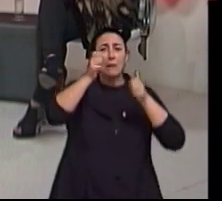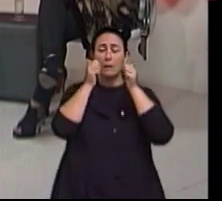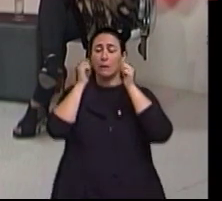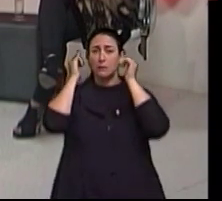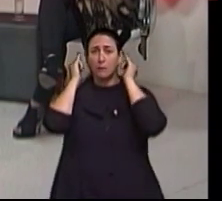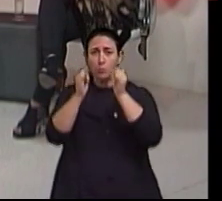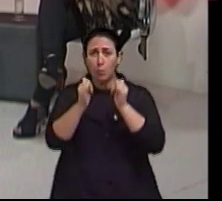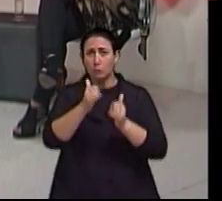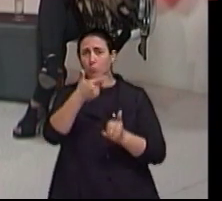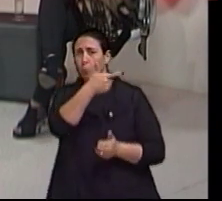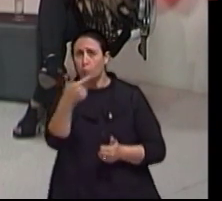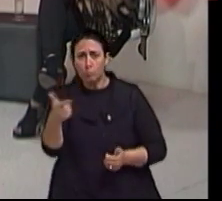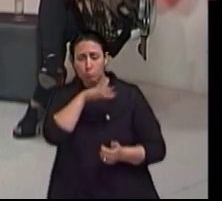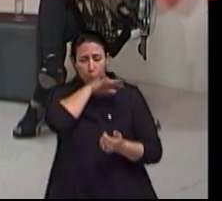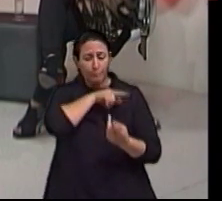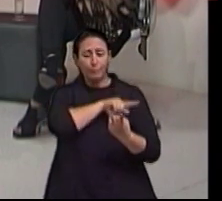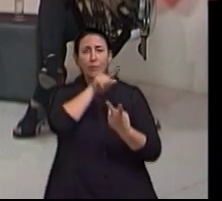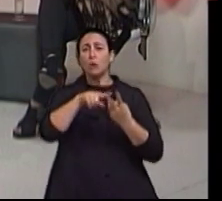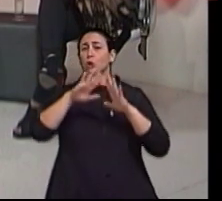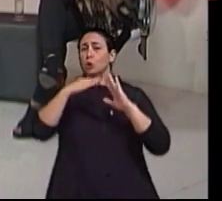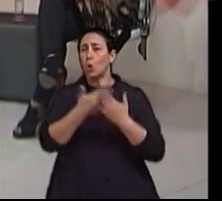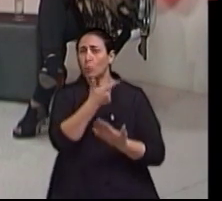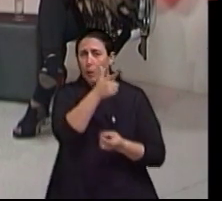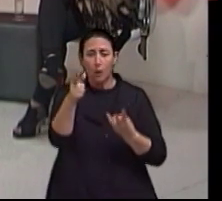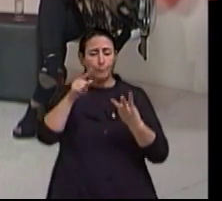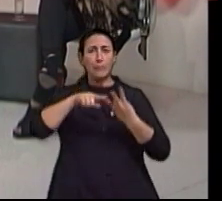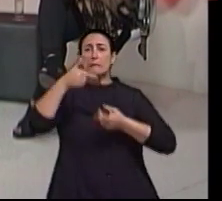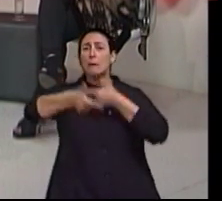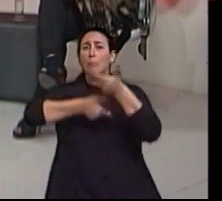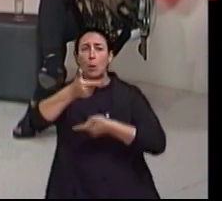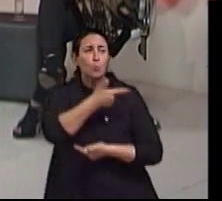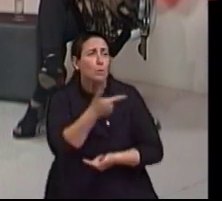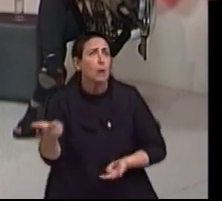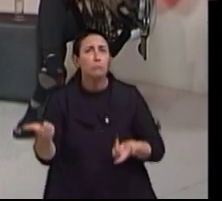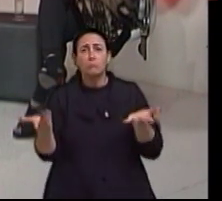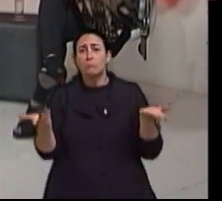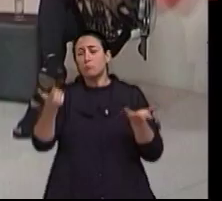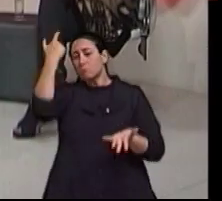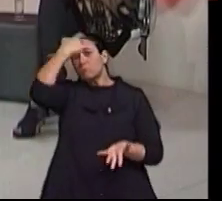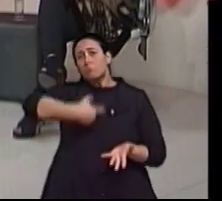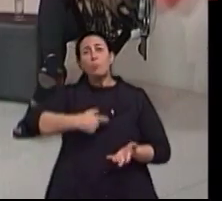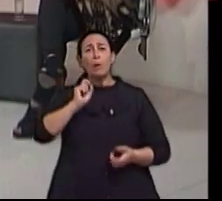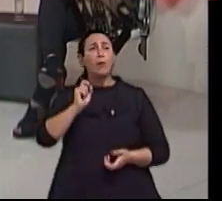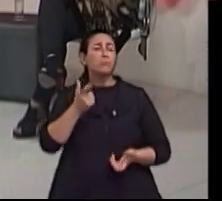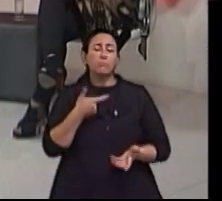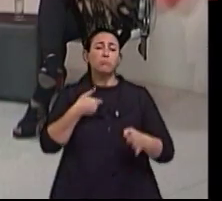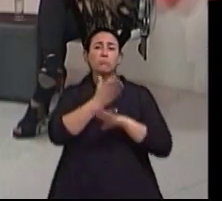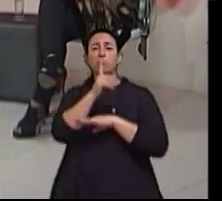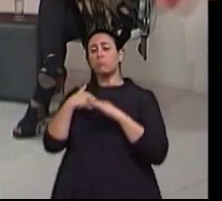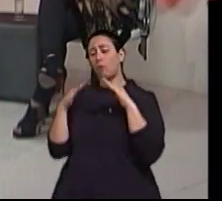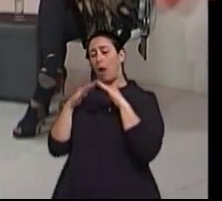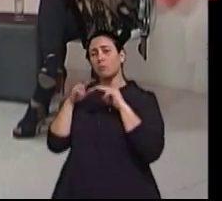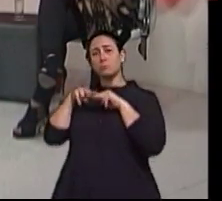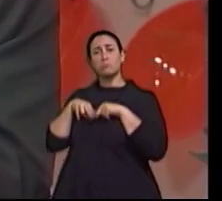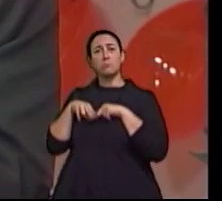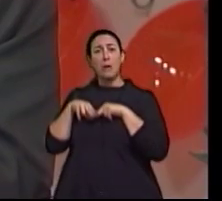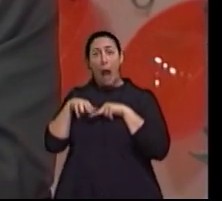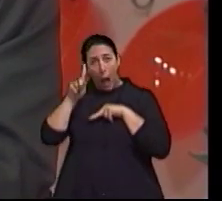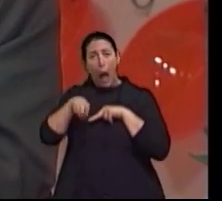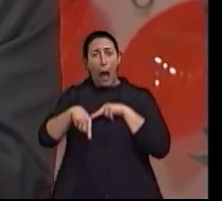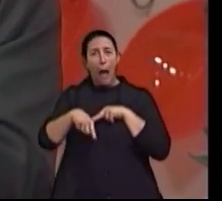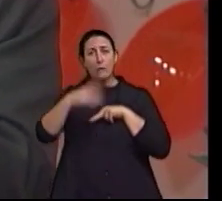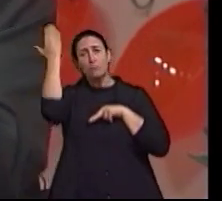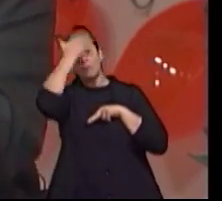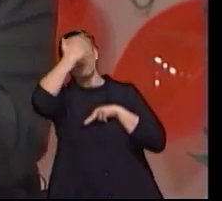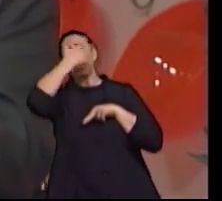acessível, não tem escola, não tem oportunidade de emprego. Então as pessoas não circulam e não são vistas. No momento que elas resolvem essas condições